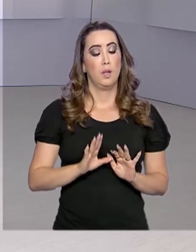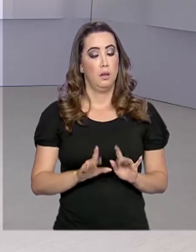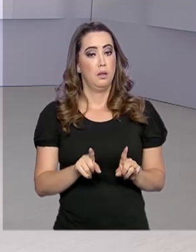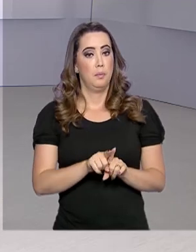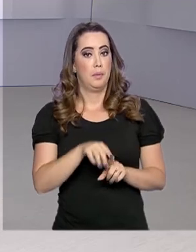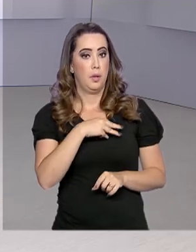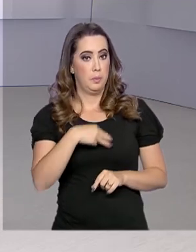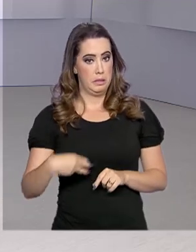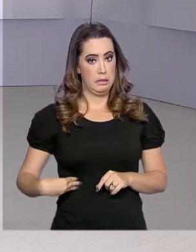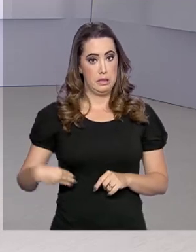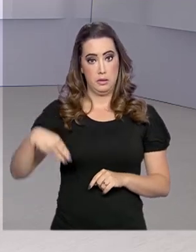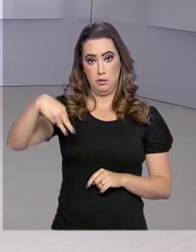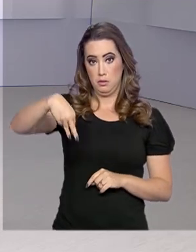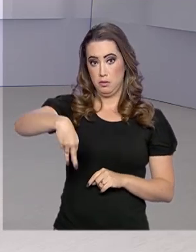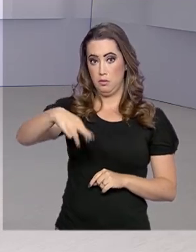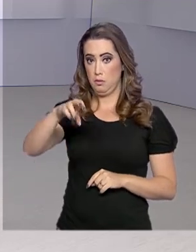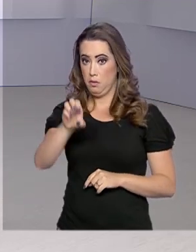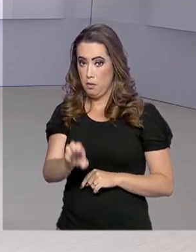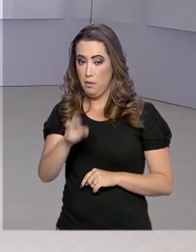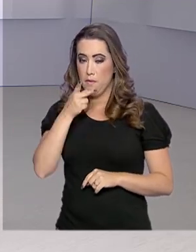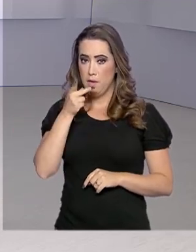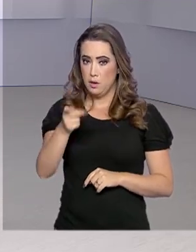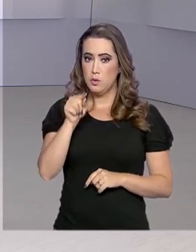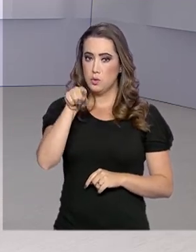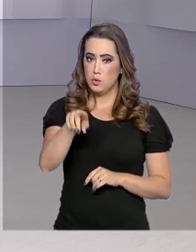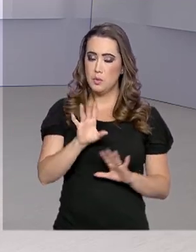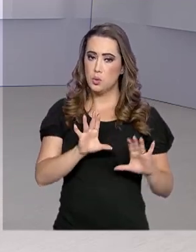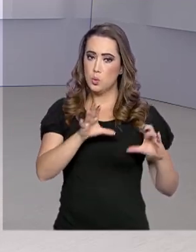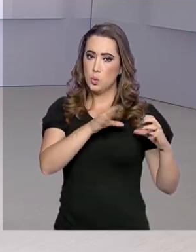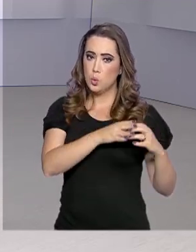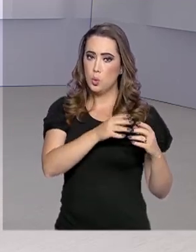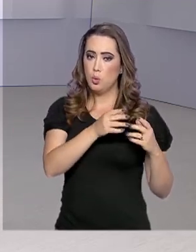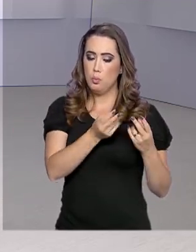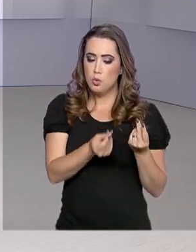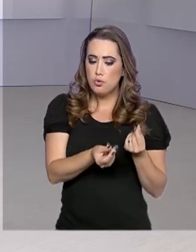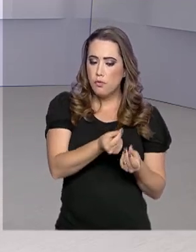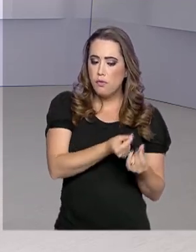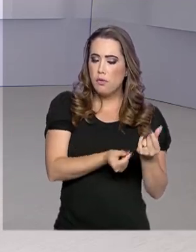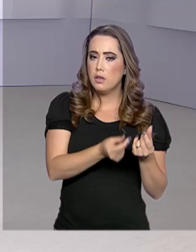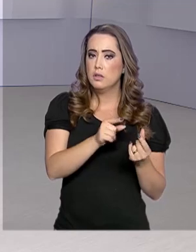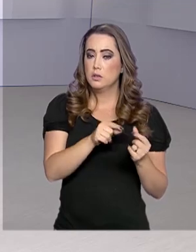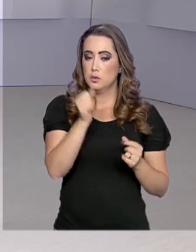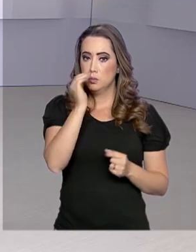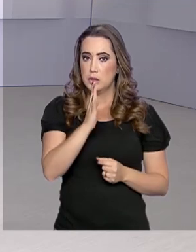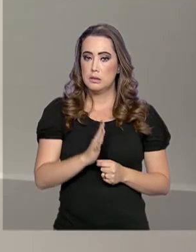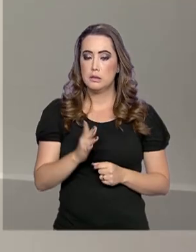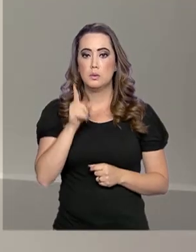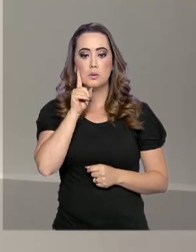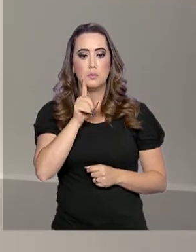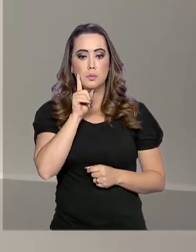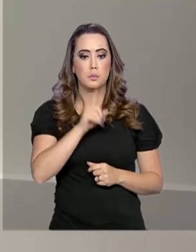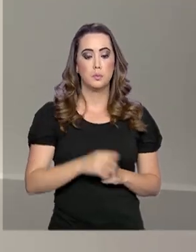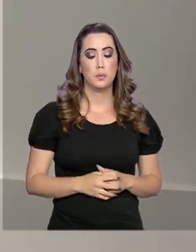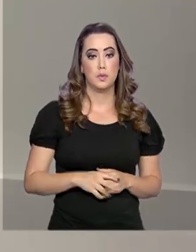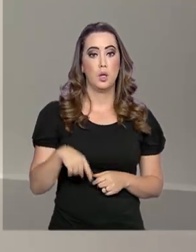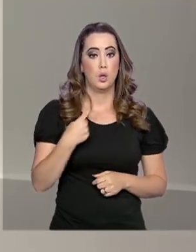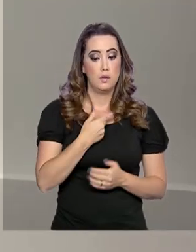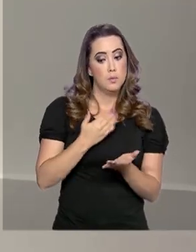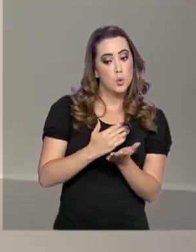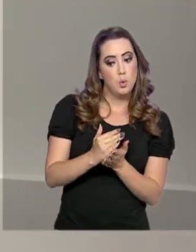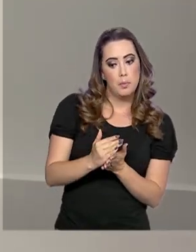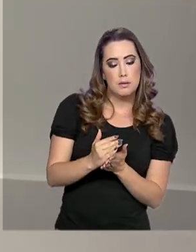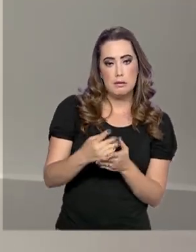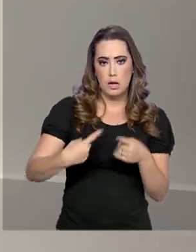Exteriores, Ernesto Araújo, falou sobre esse pacote comercial entre Brasil e Estados Unidos. Vamos começar a negociar